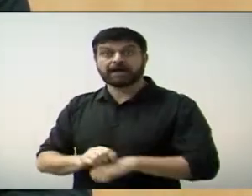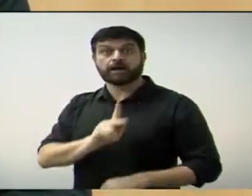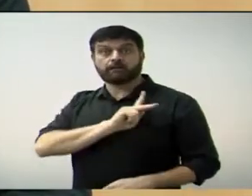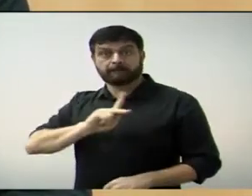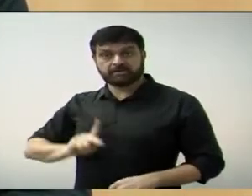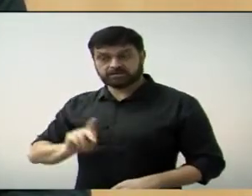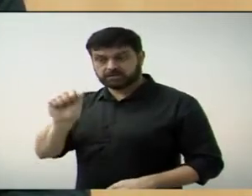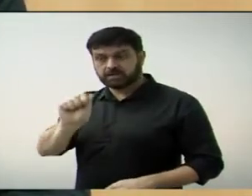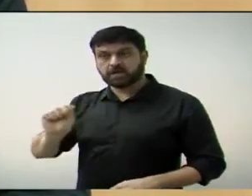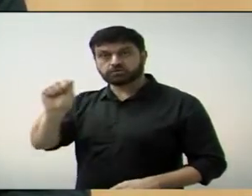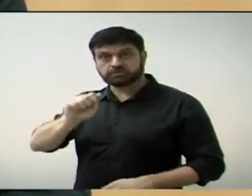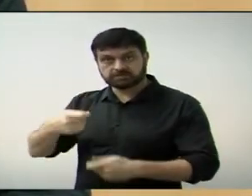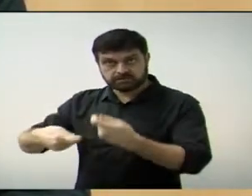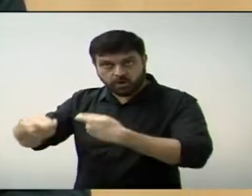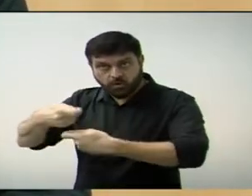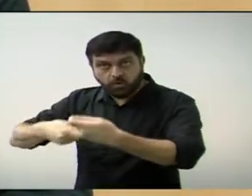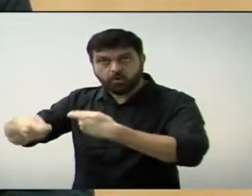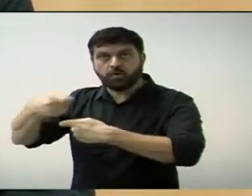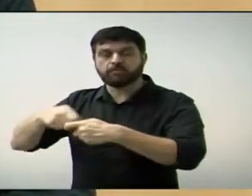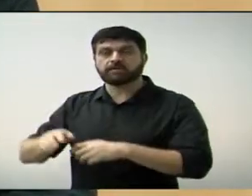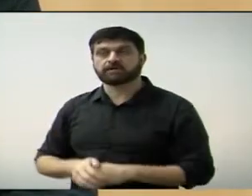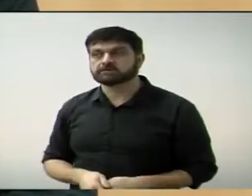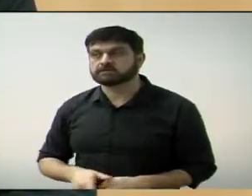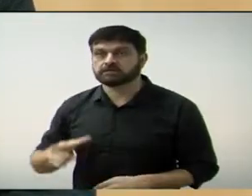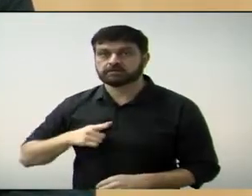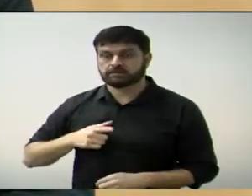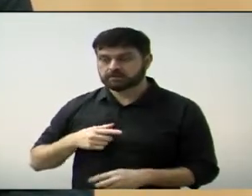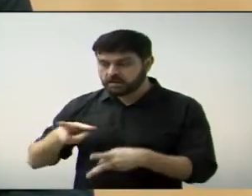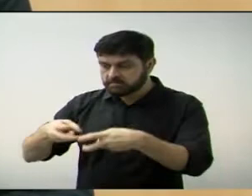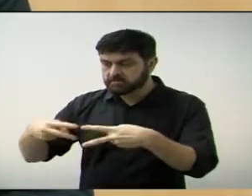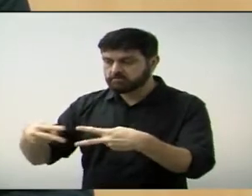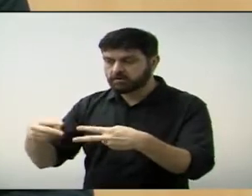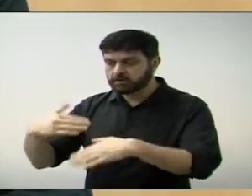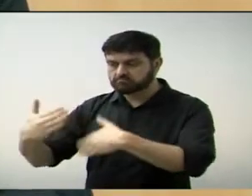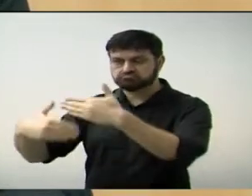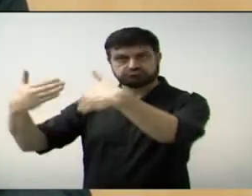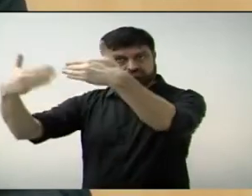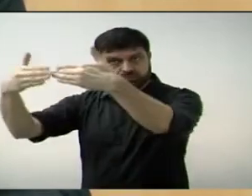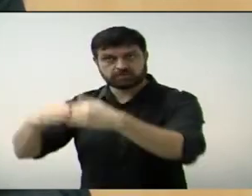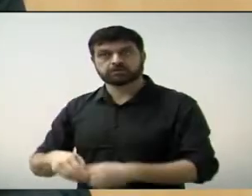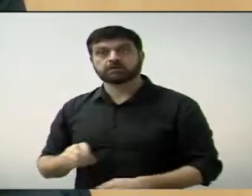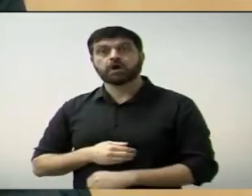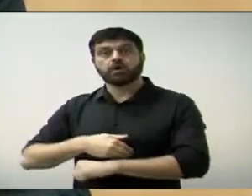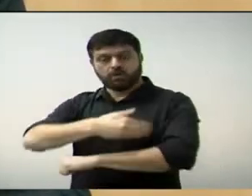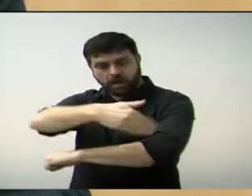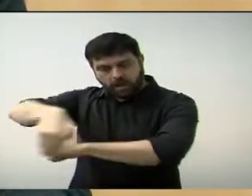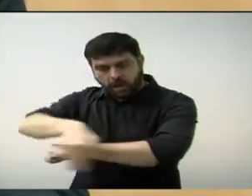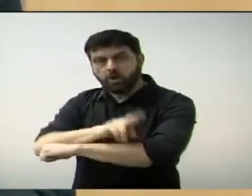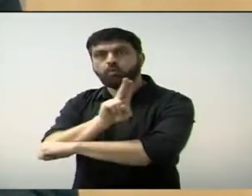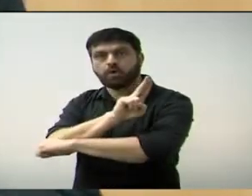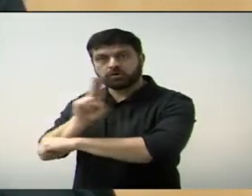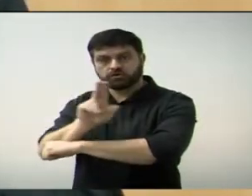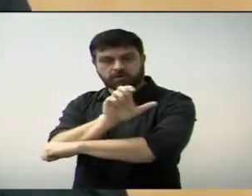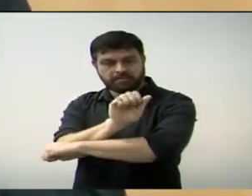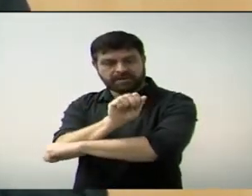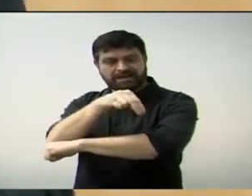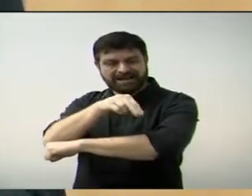comercial, viu o desenvolvimento da nossa cidade. Então, ele vai ser denominado a